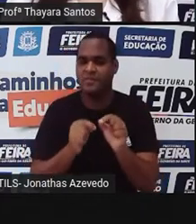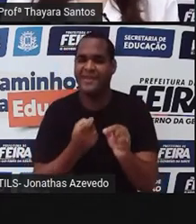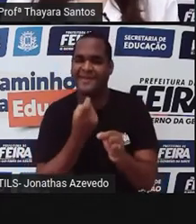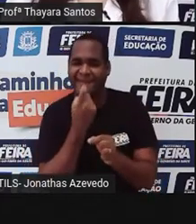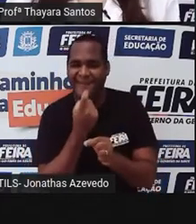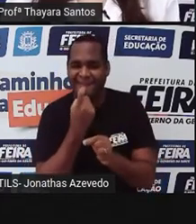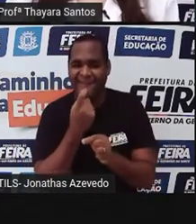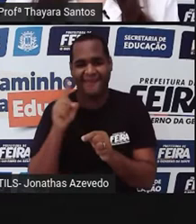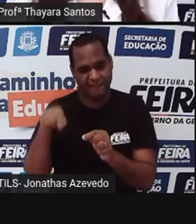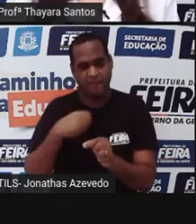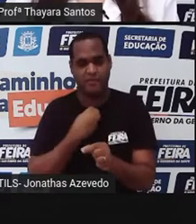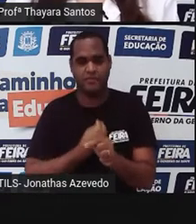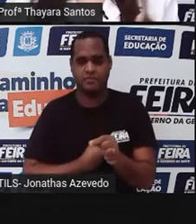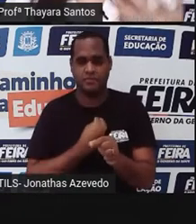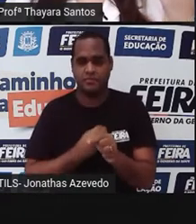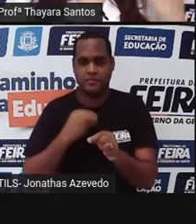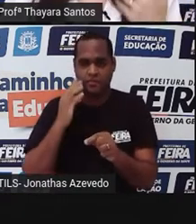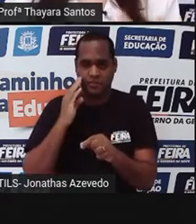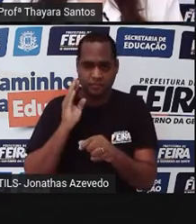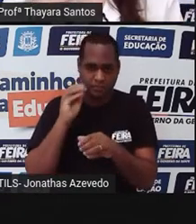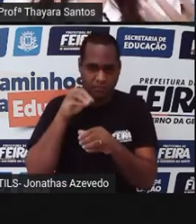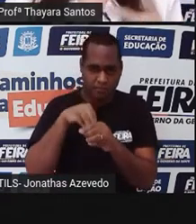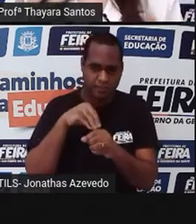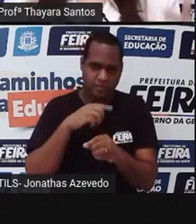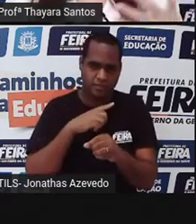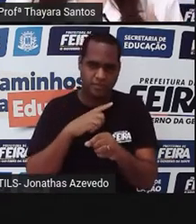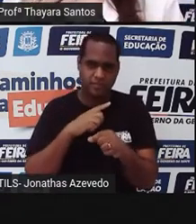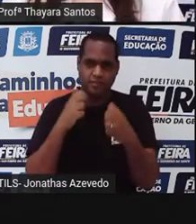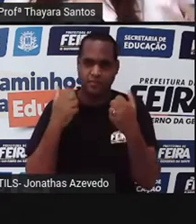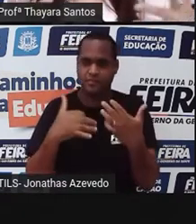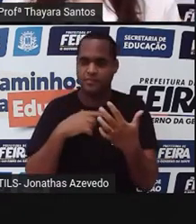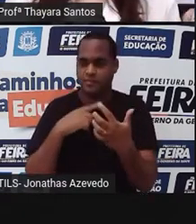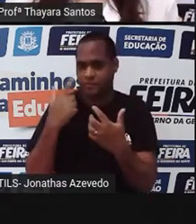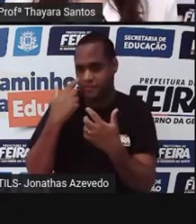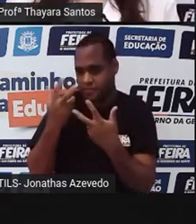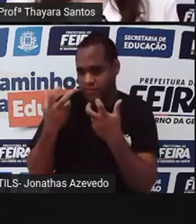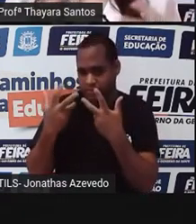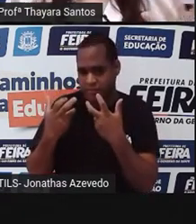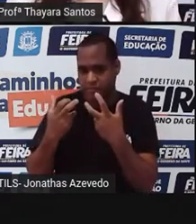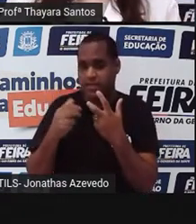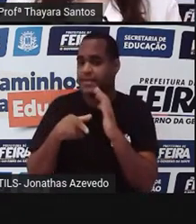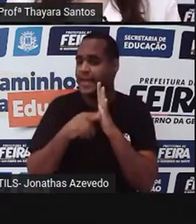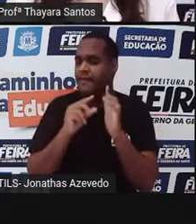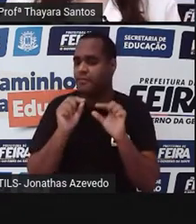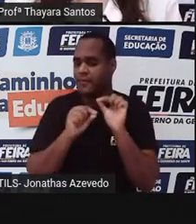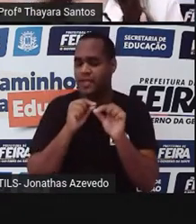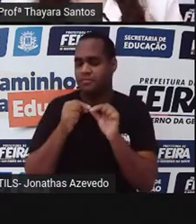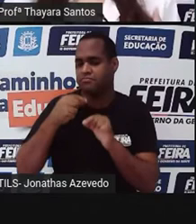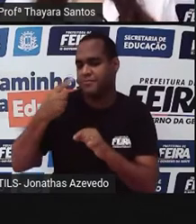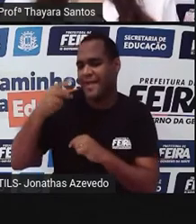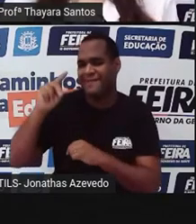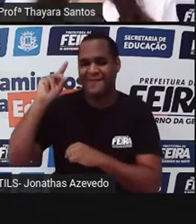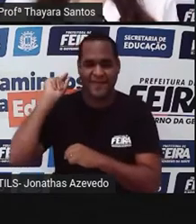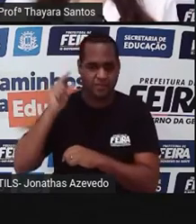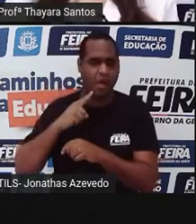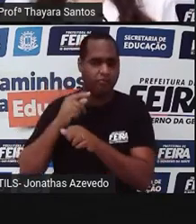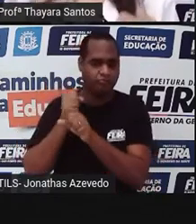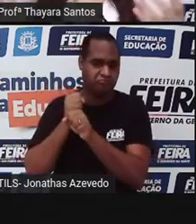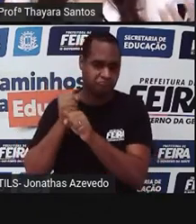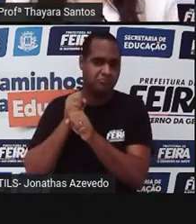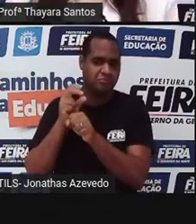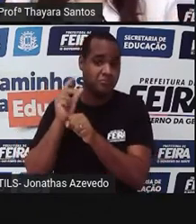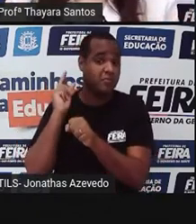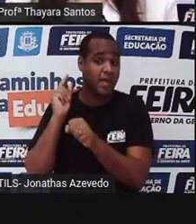Por quê? Porque desde que ele foi observado pela primeira vez, há muitos anos atrás, até hoje,